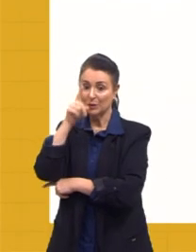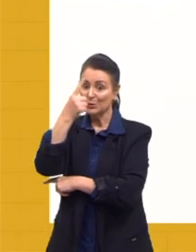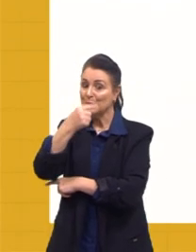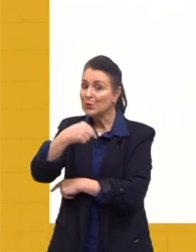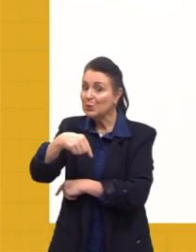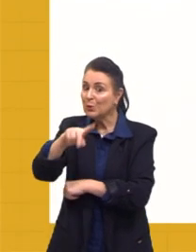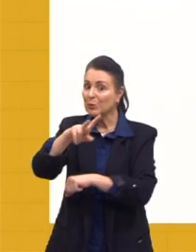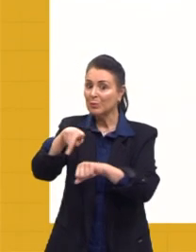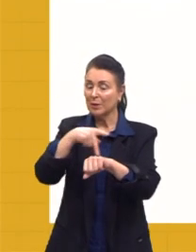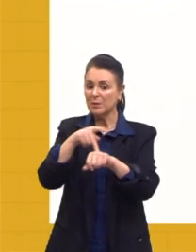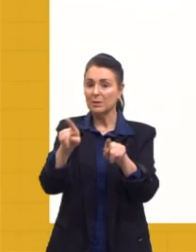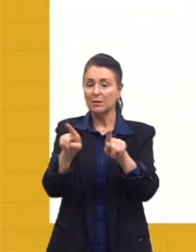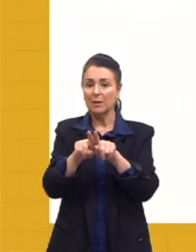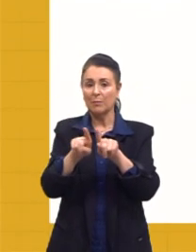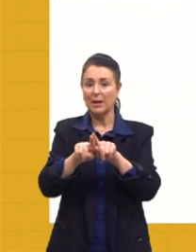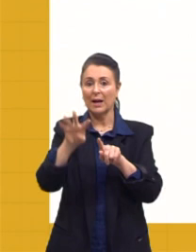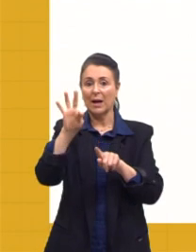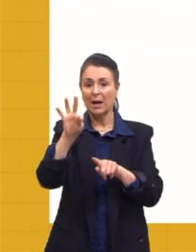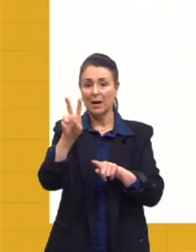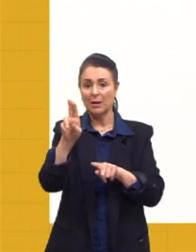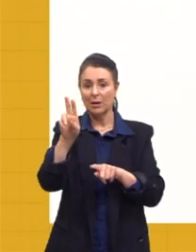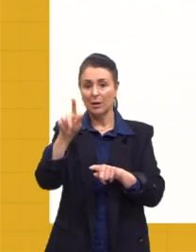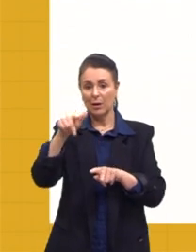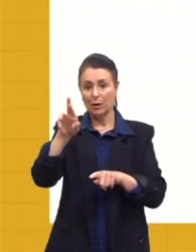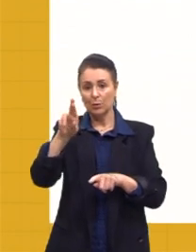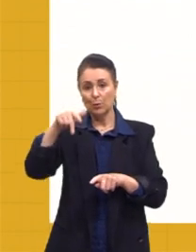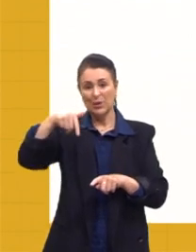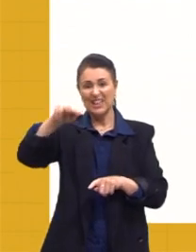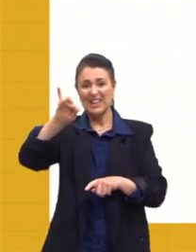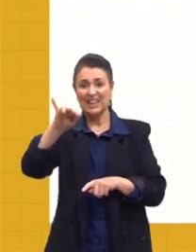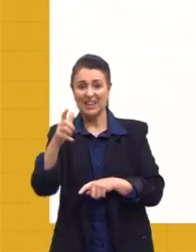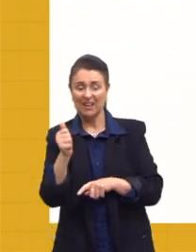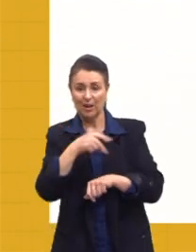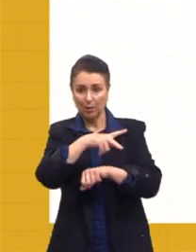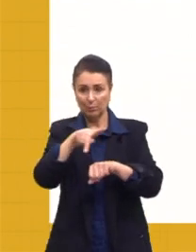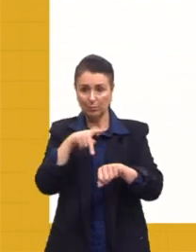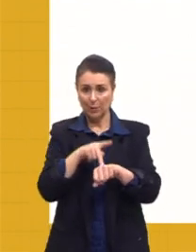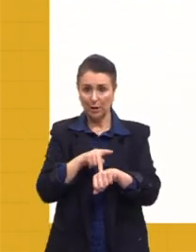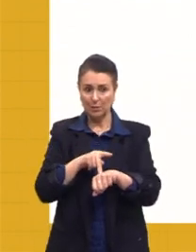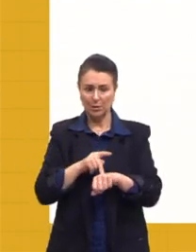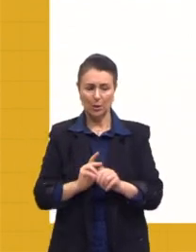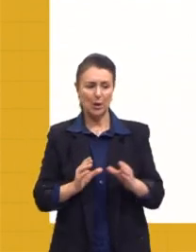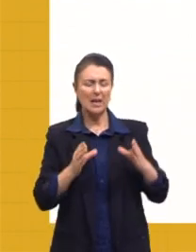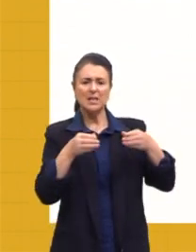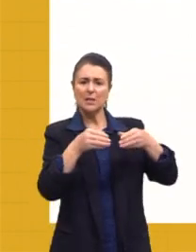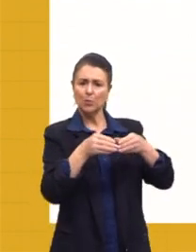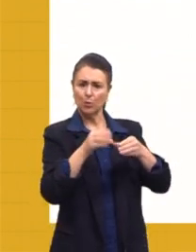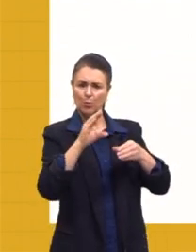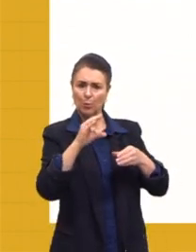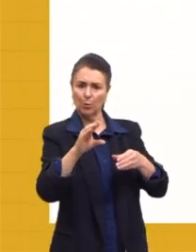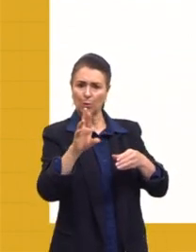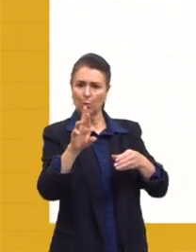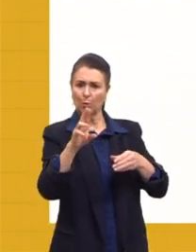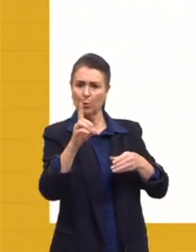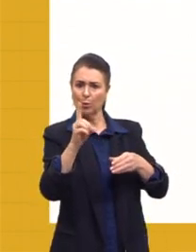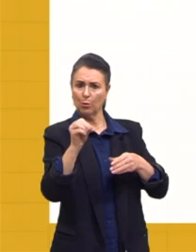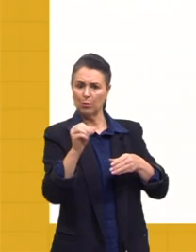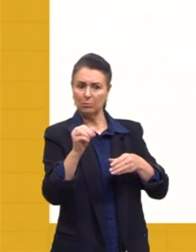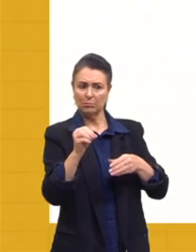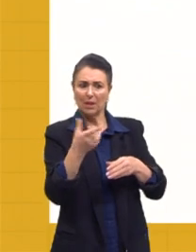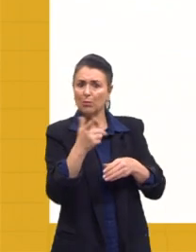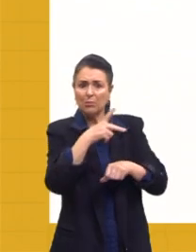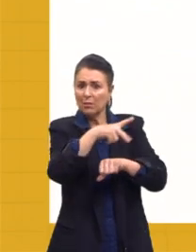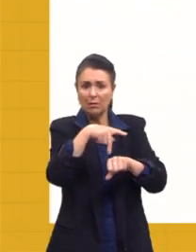países, e a Turquia, que recebeu essa galera, o acontece com os curdos? Os curdos são um povo que não tem território, não tem país.